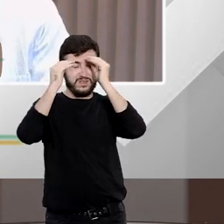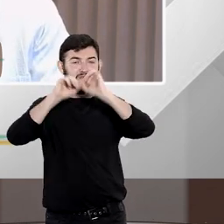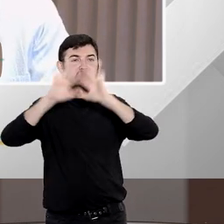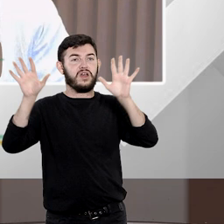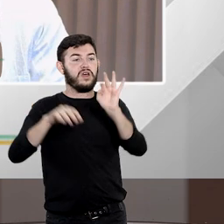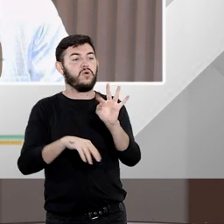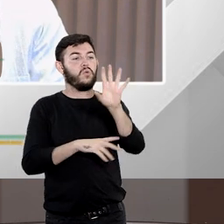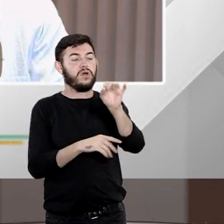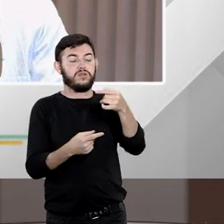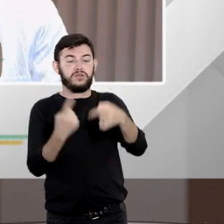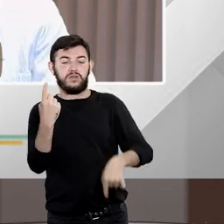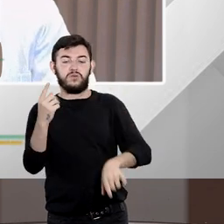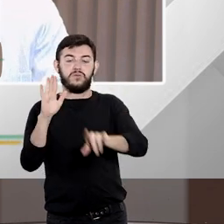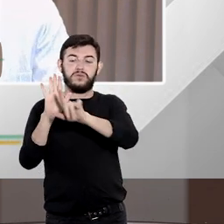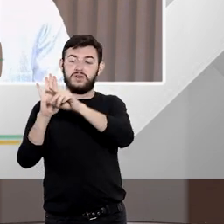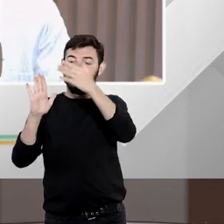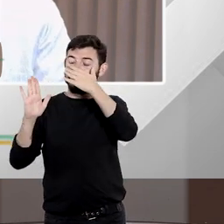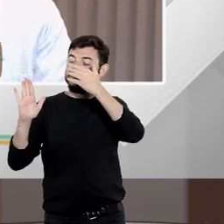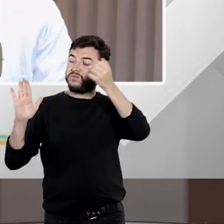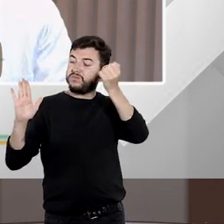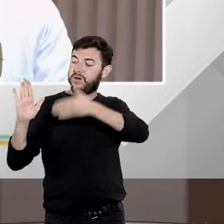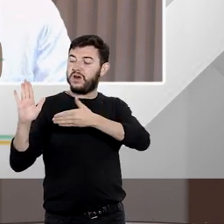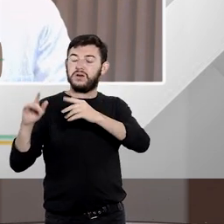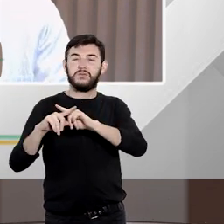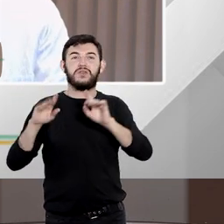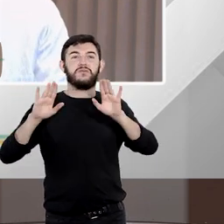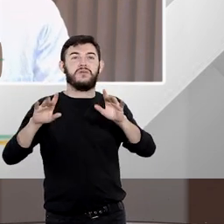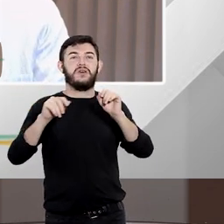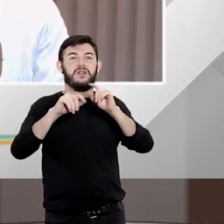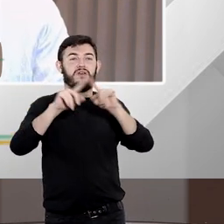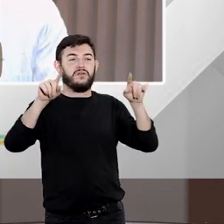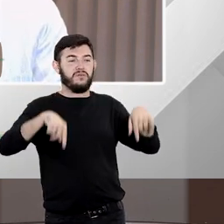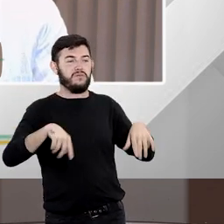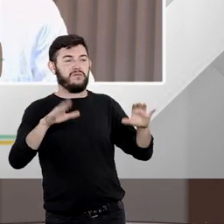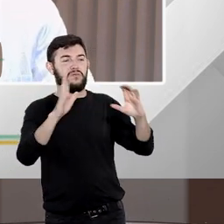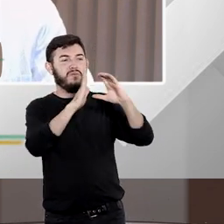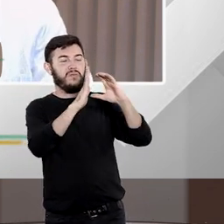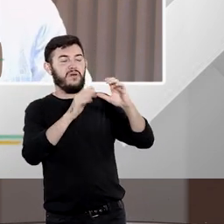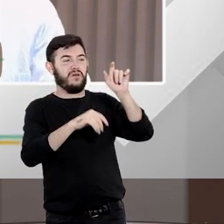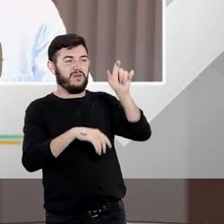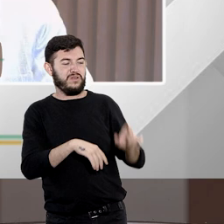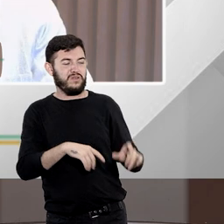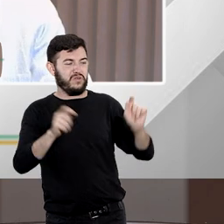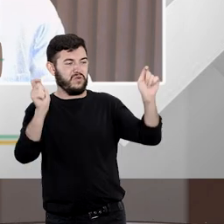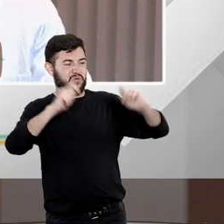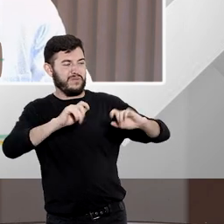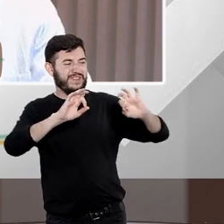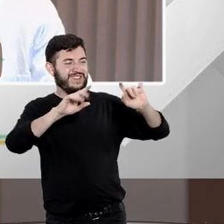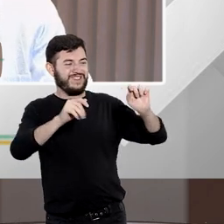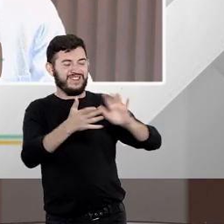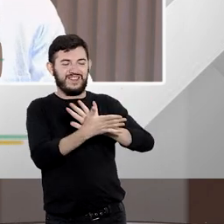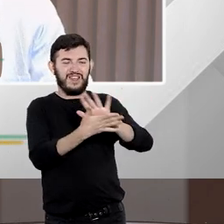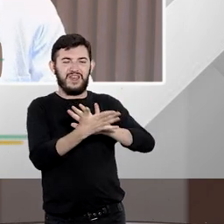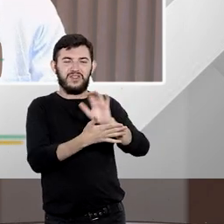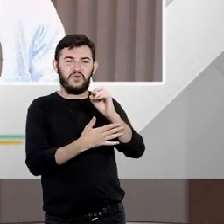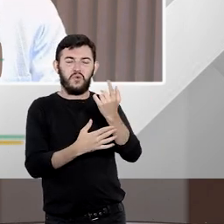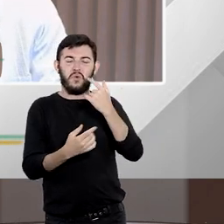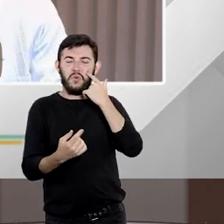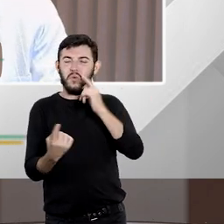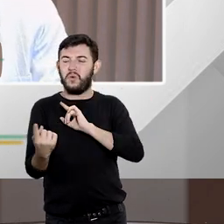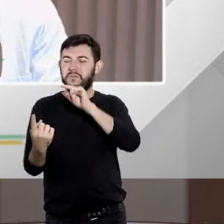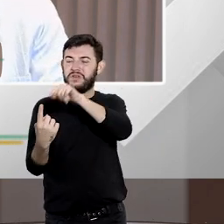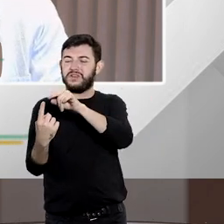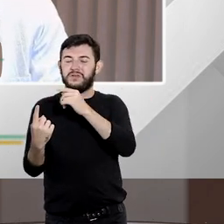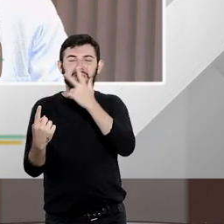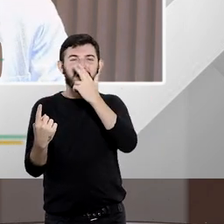feito em consonância com a lei seja porque o agente público não era competente seja porque o objeto a decisão em si era ilegal era